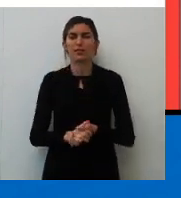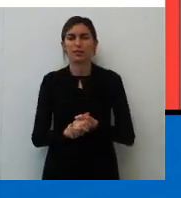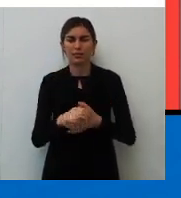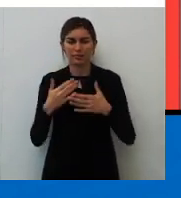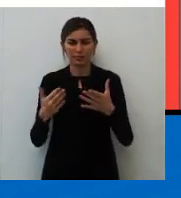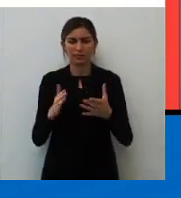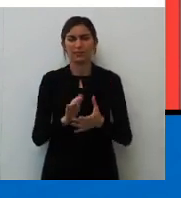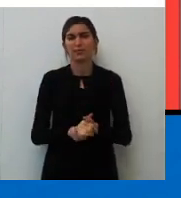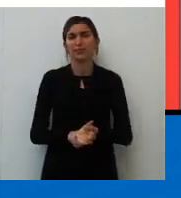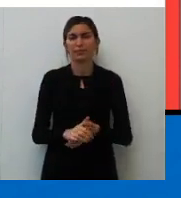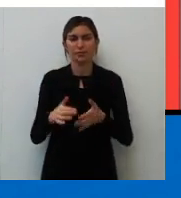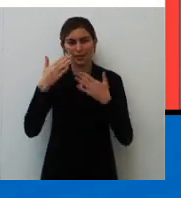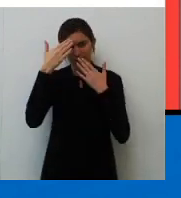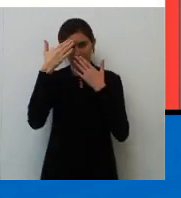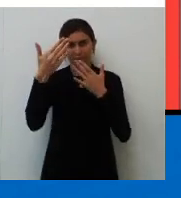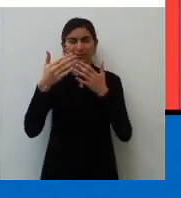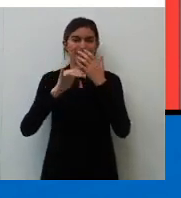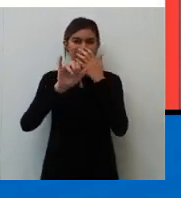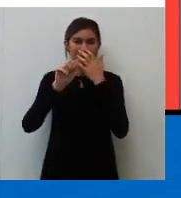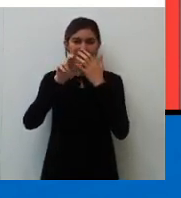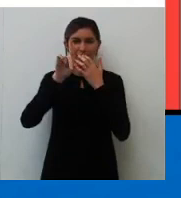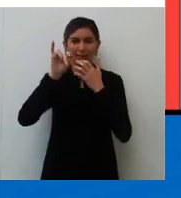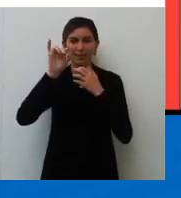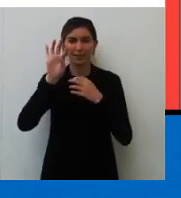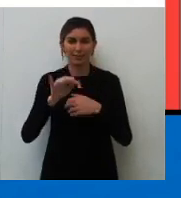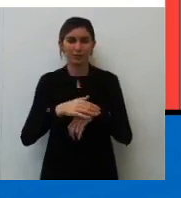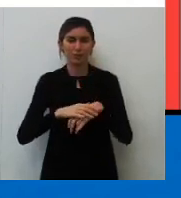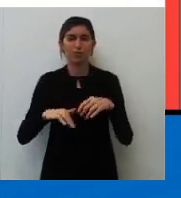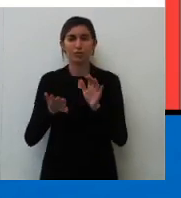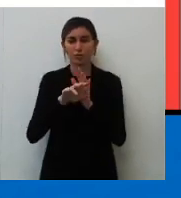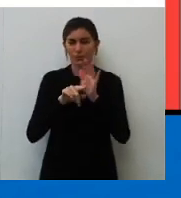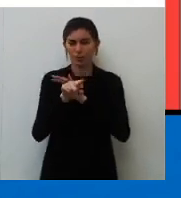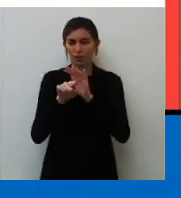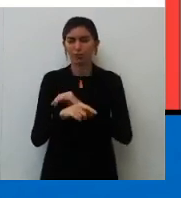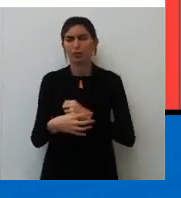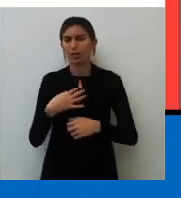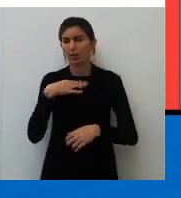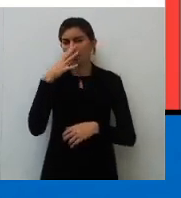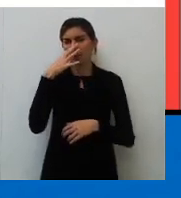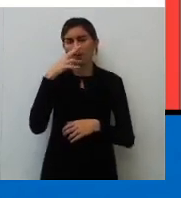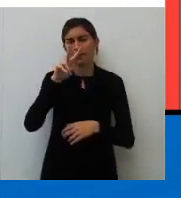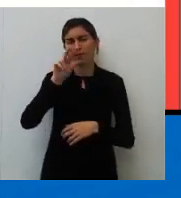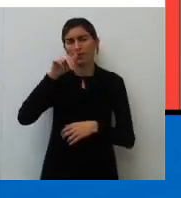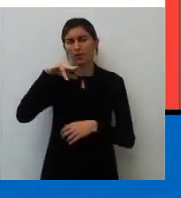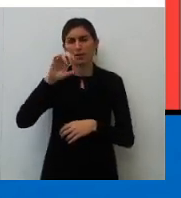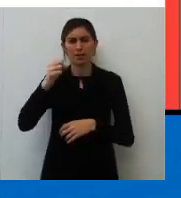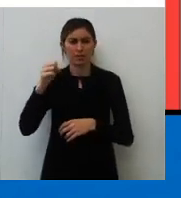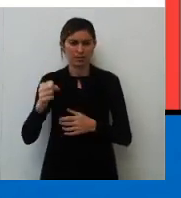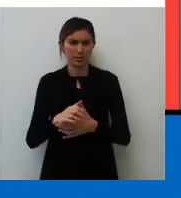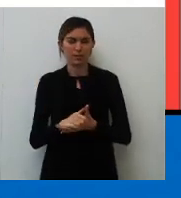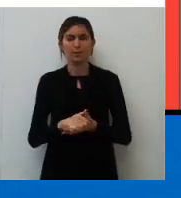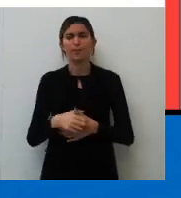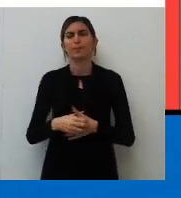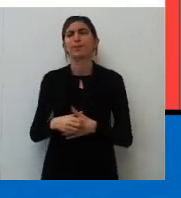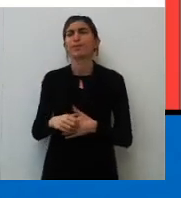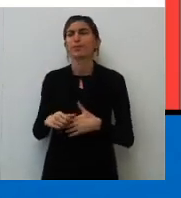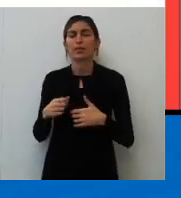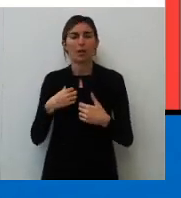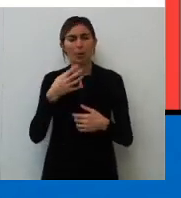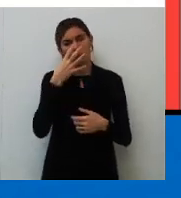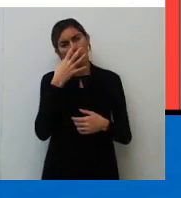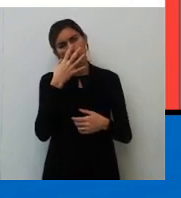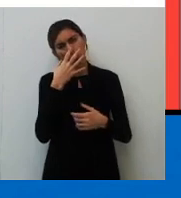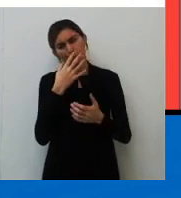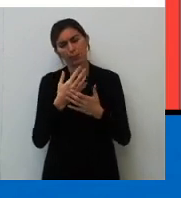mesmo. Obrigado, Jaidete. Chegou uma pergunta. Estou assistindo, Luiz. Vanessa Cacheada. Estou